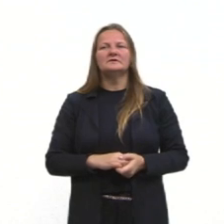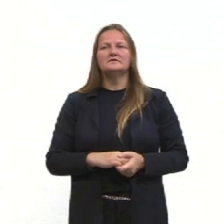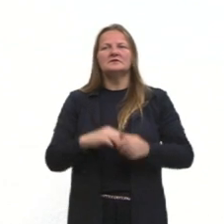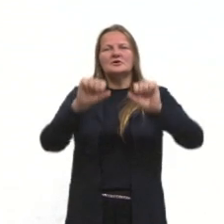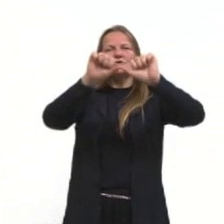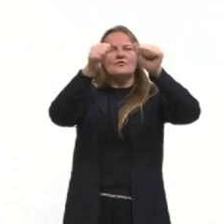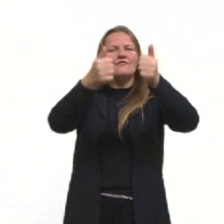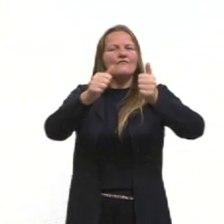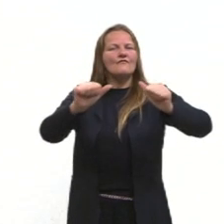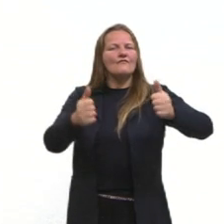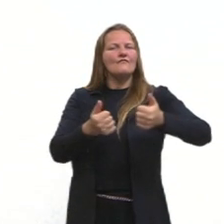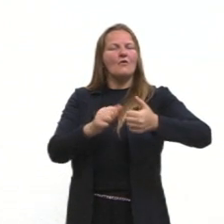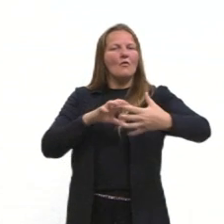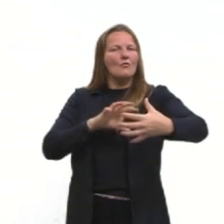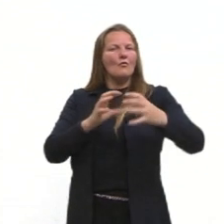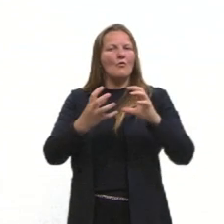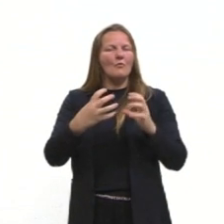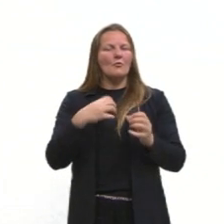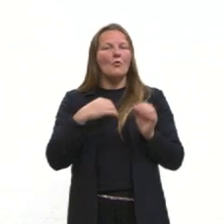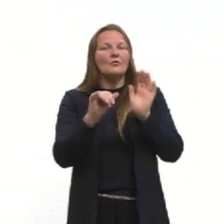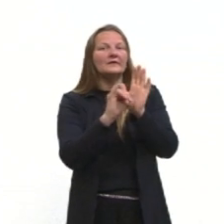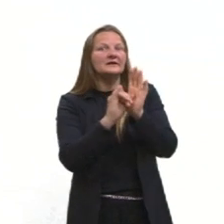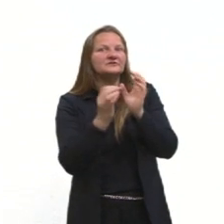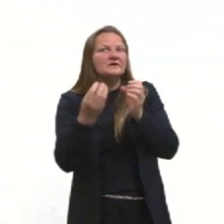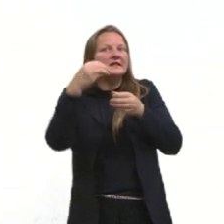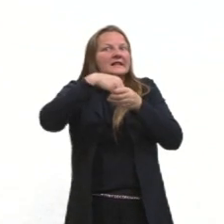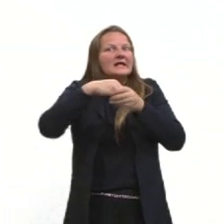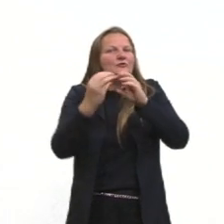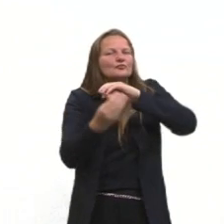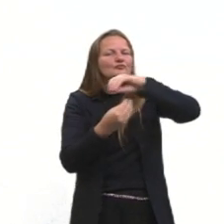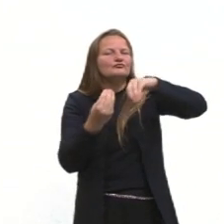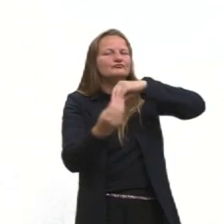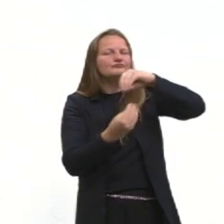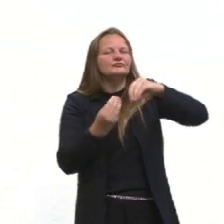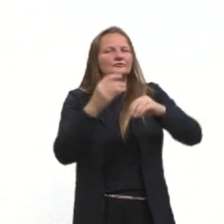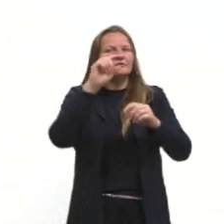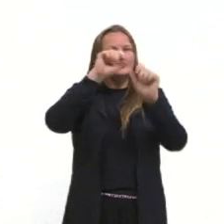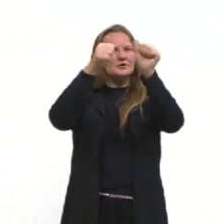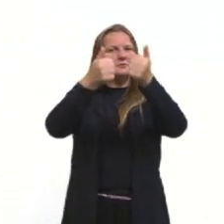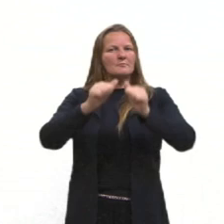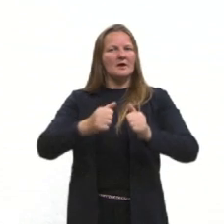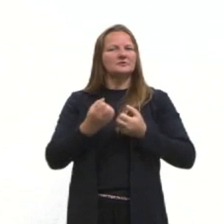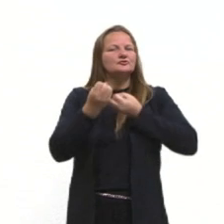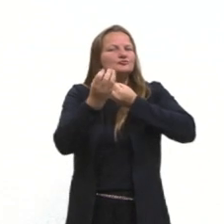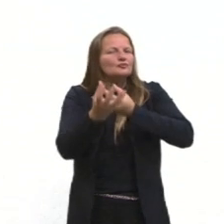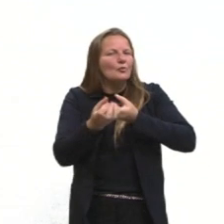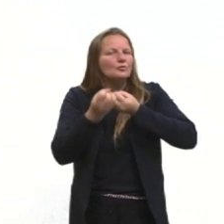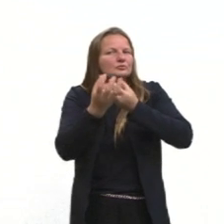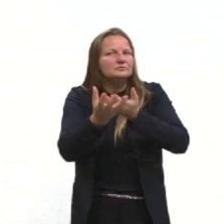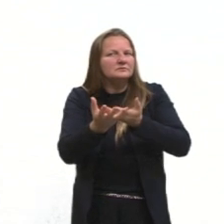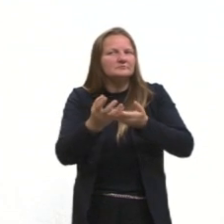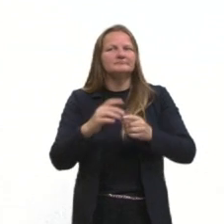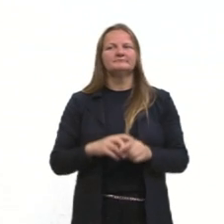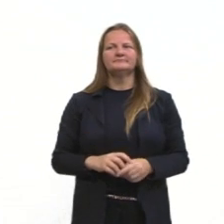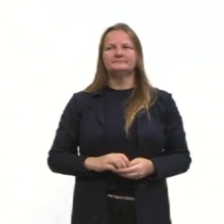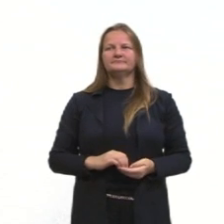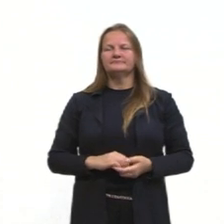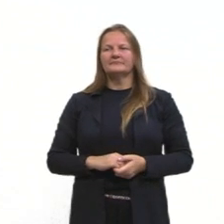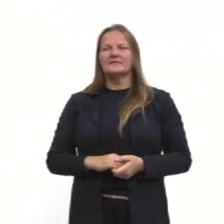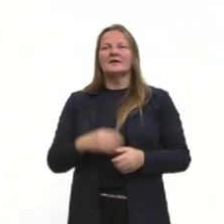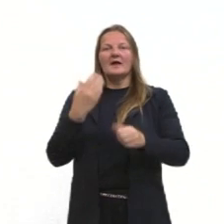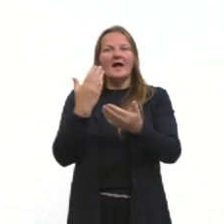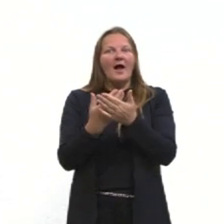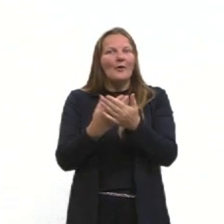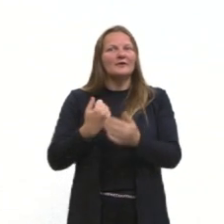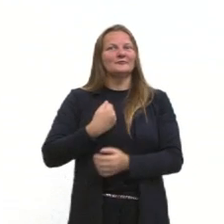formas, a narrativa, a história que essa imagem está contando. Eu lembro que lá nessa aula